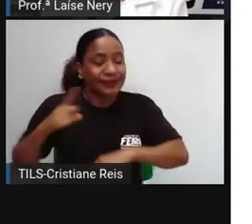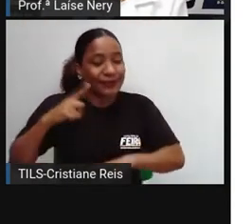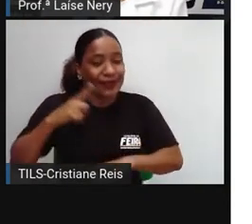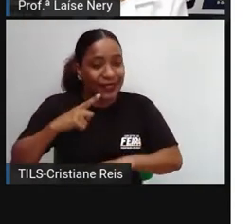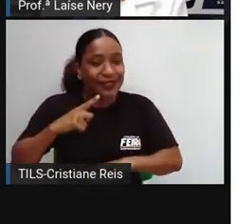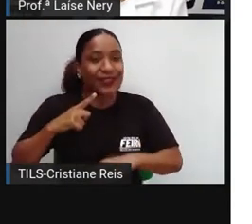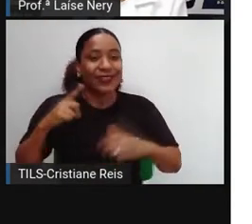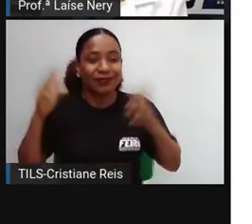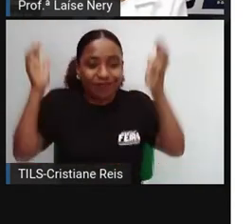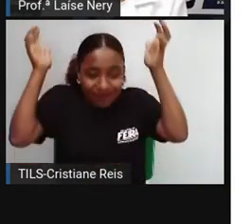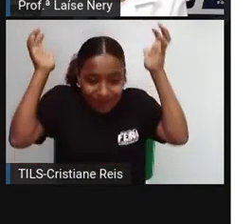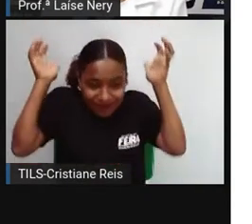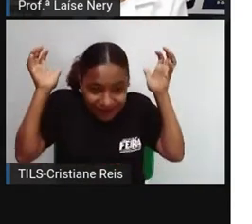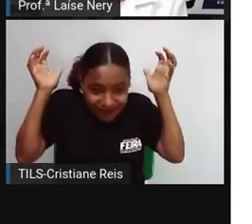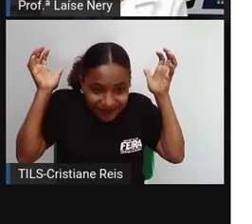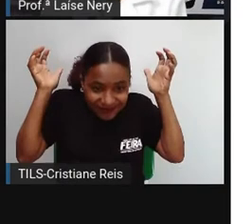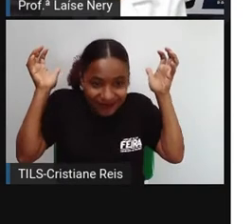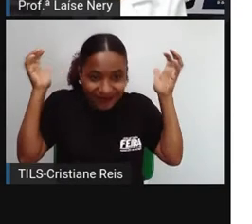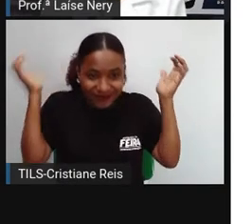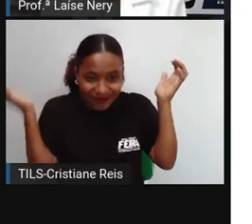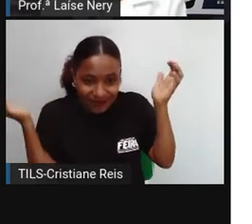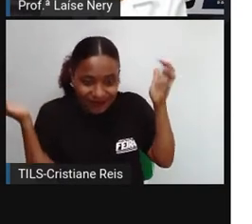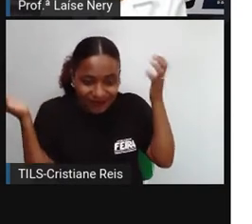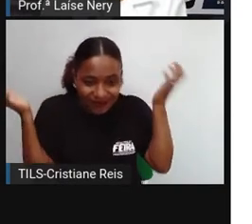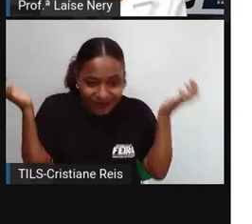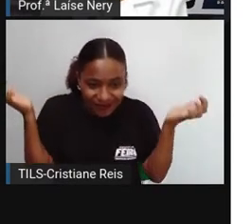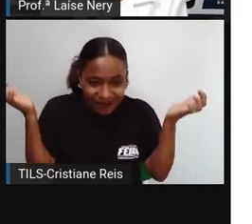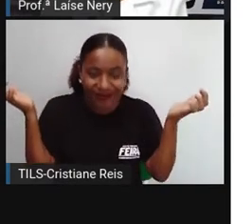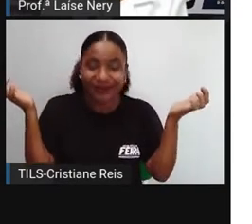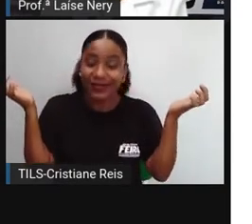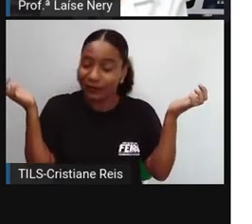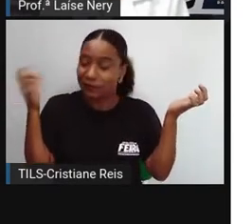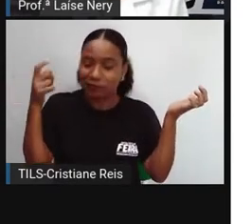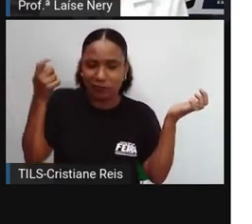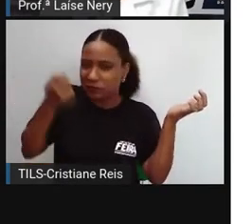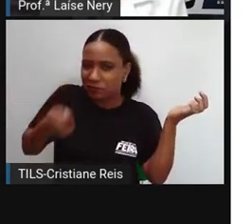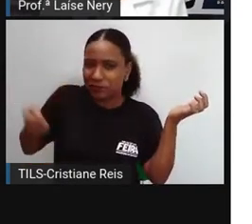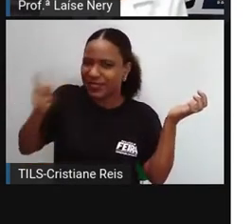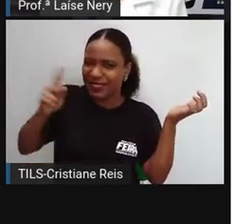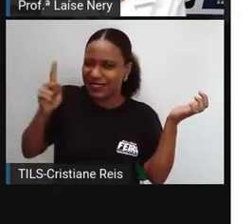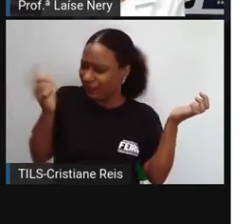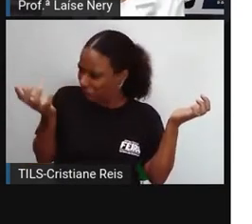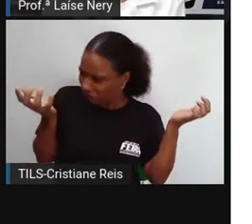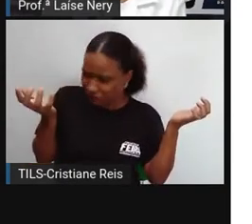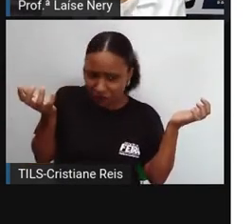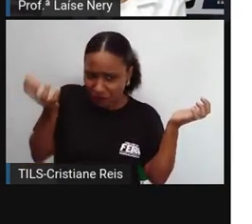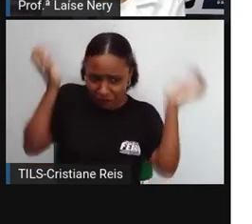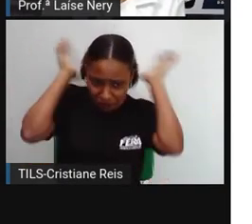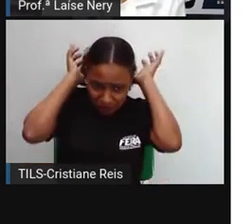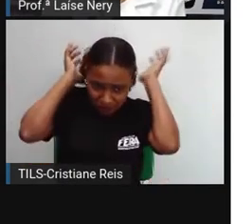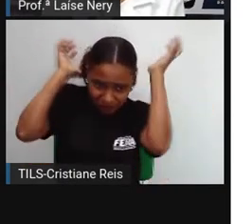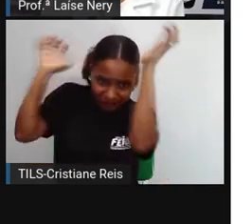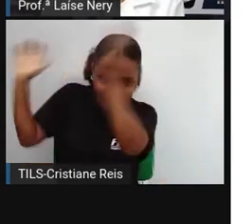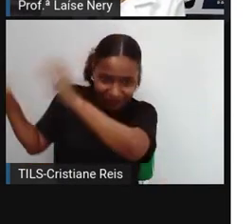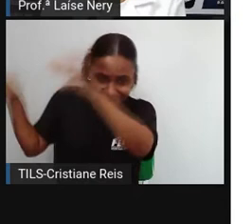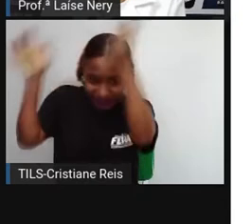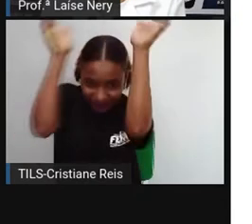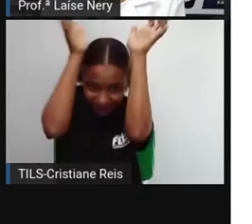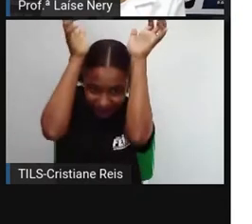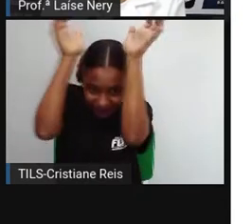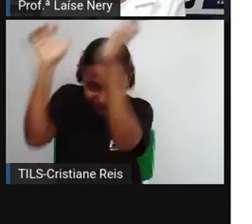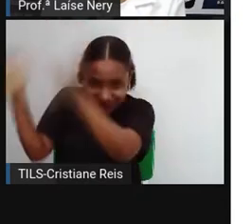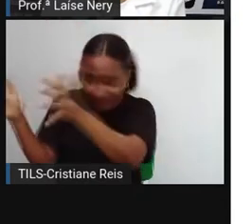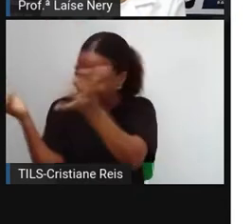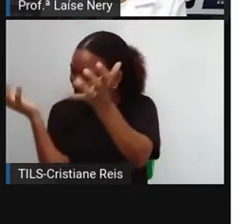desnecessárias, livrou-se delas bem depressa e já não se sentia mais tão